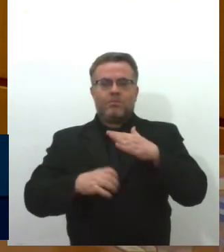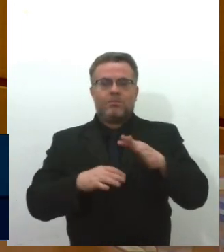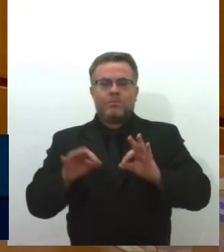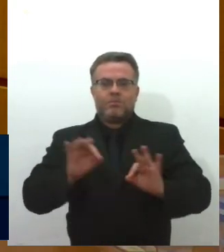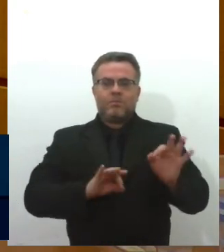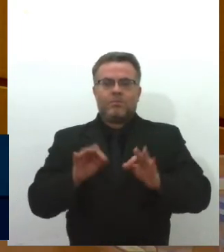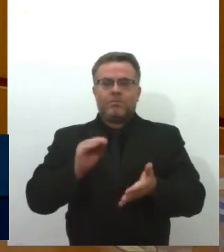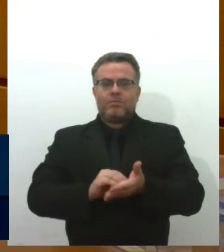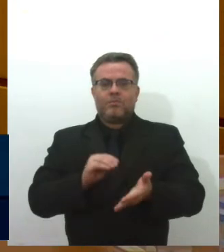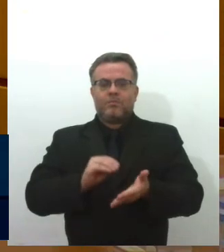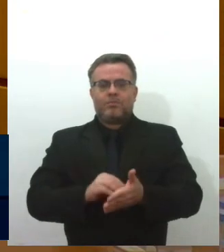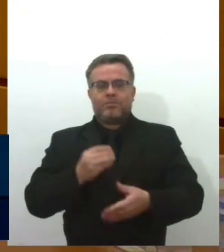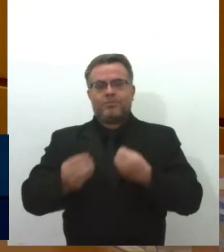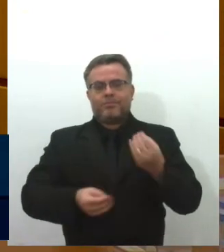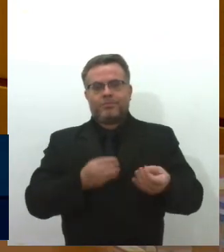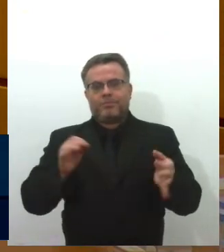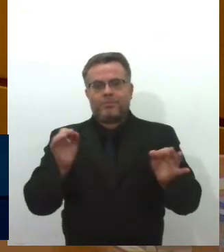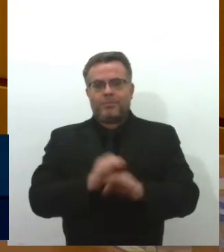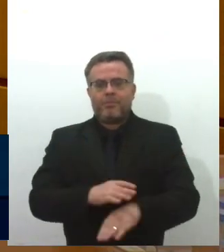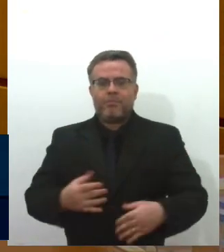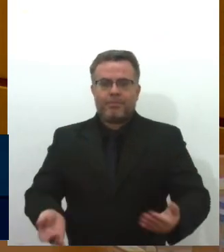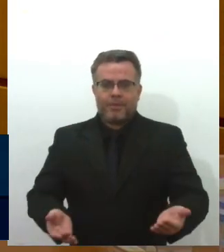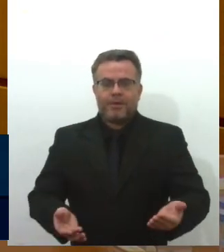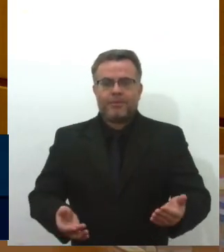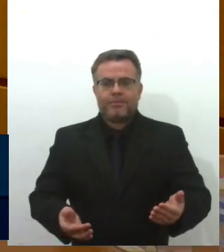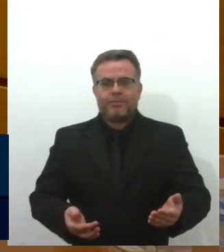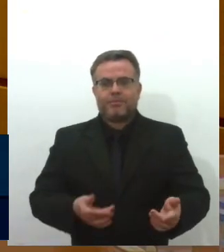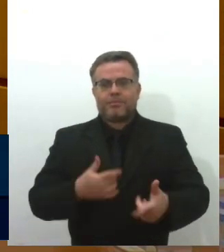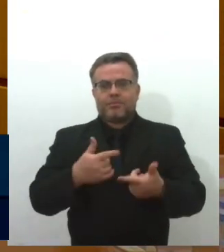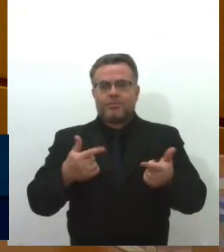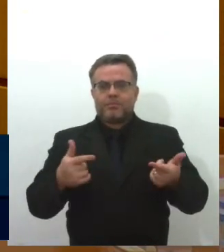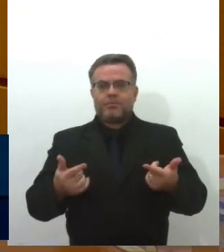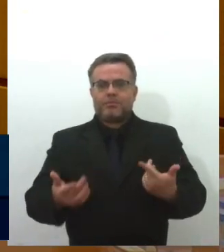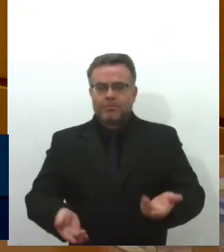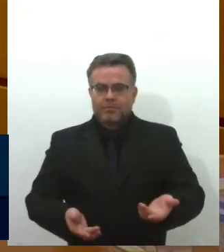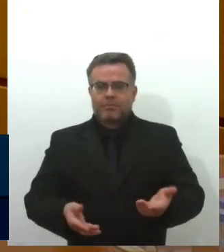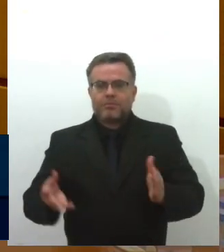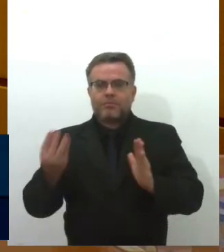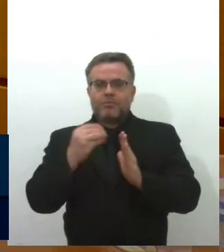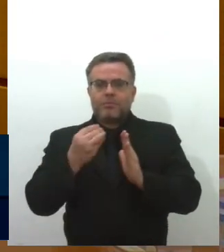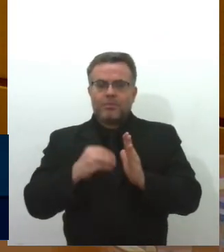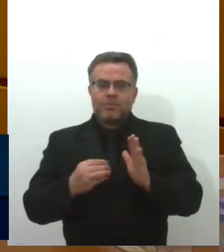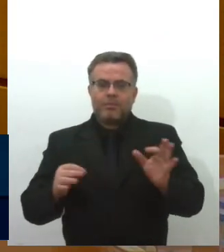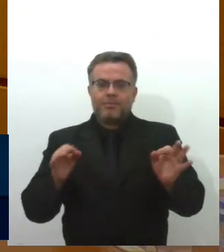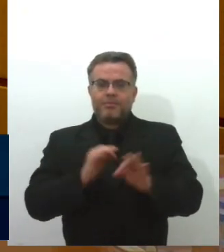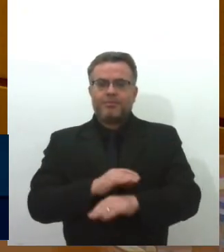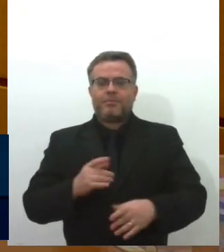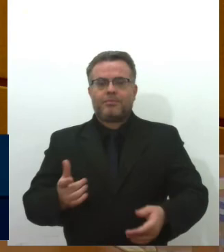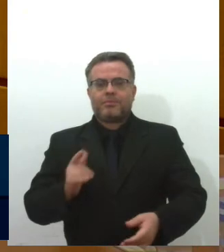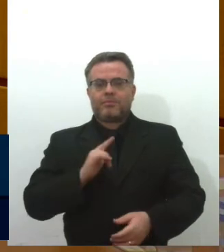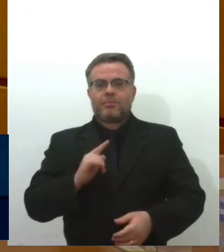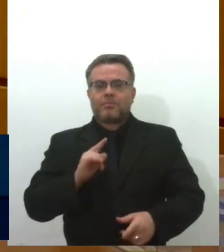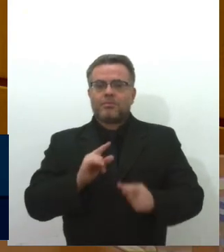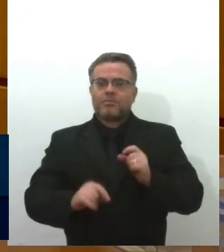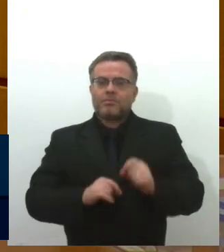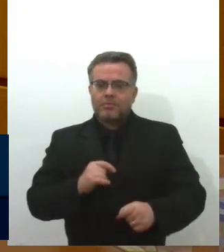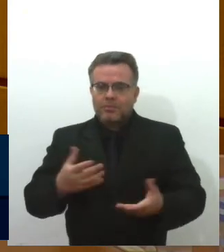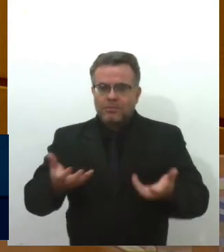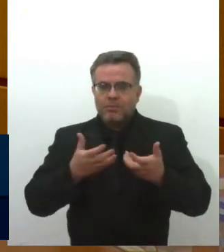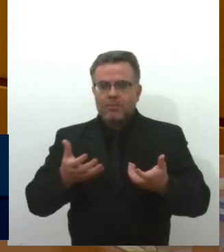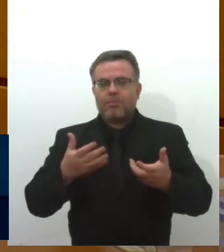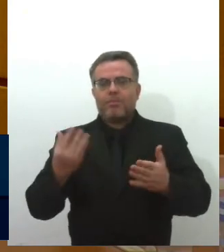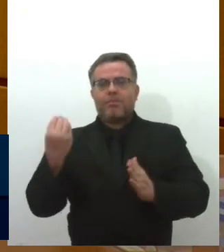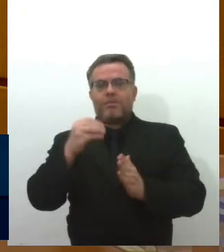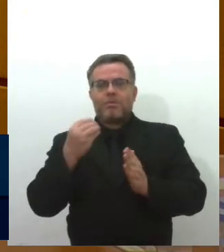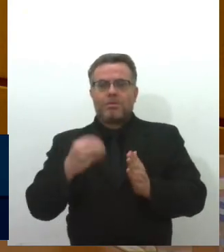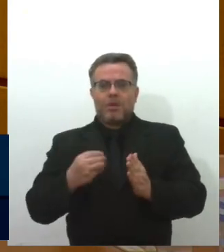DESO, inclusive, deixando um número, aí vocês podem ir no arroba.debquitlima, vocês vão ver lá, porque eu quero juntar esse material, a gente